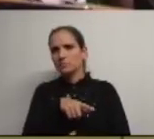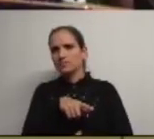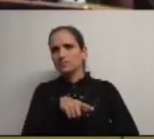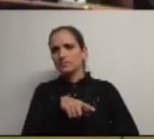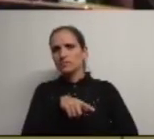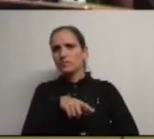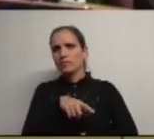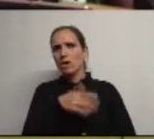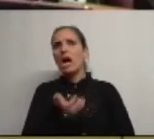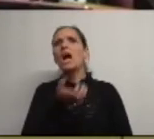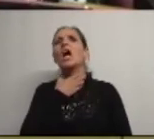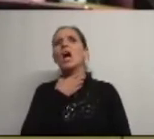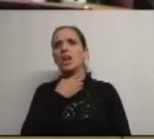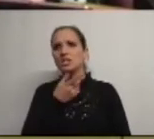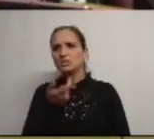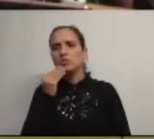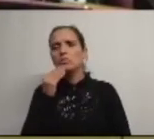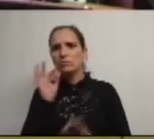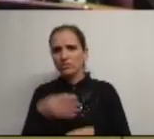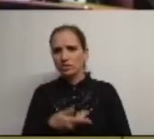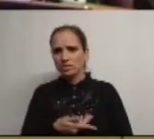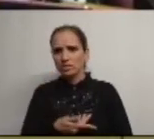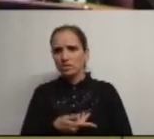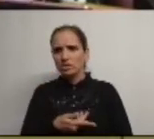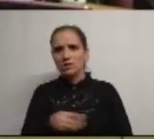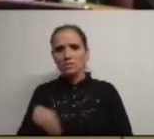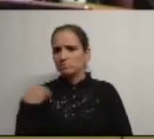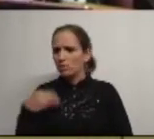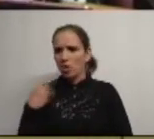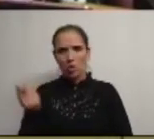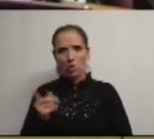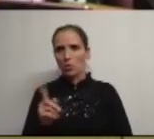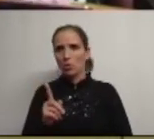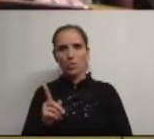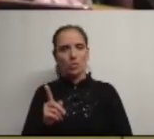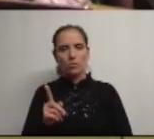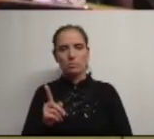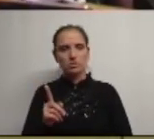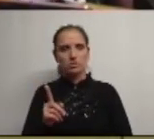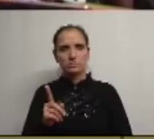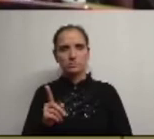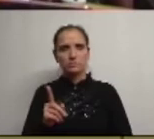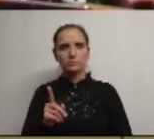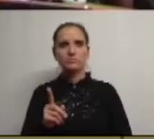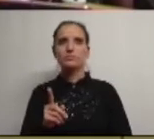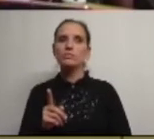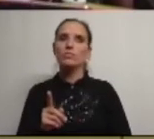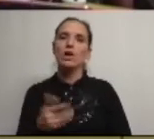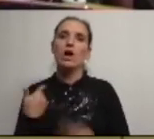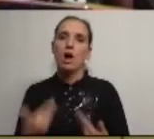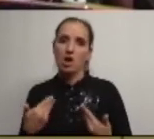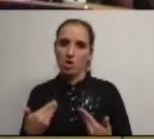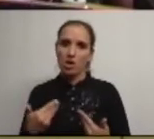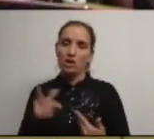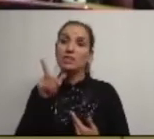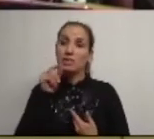E em que crise é que o fizemos? Não se preocupe Não se preocupe É que agora